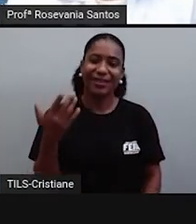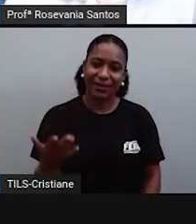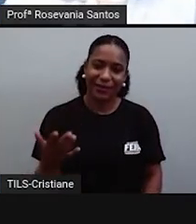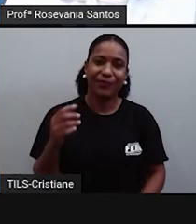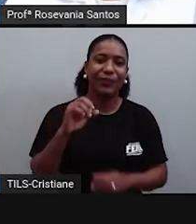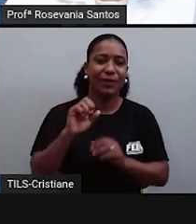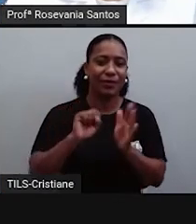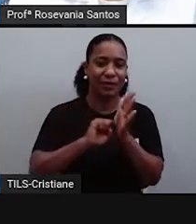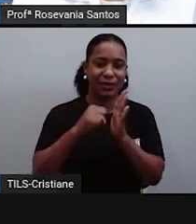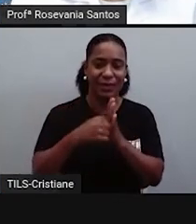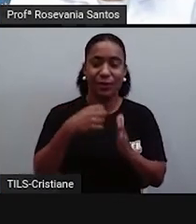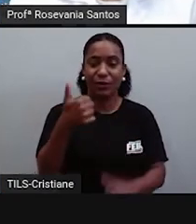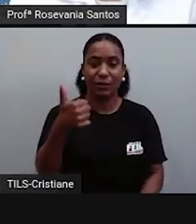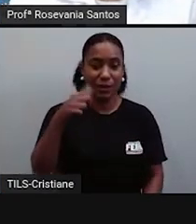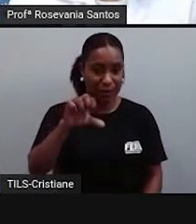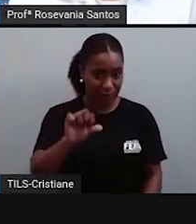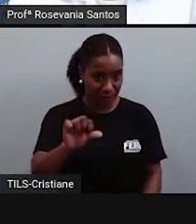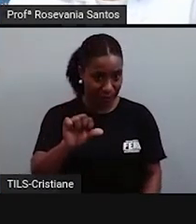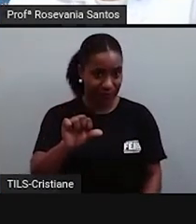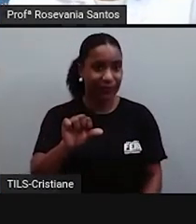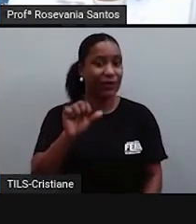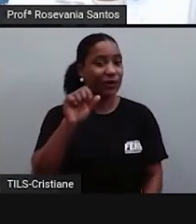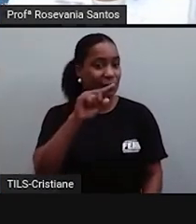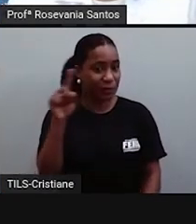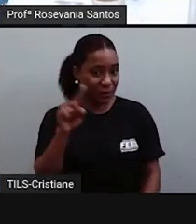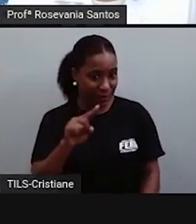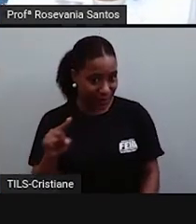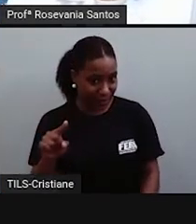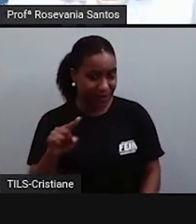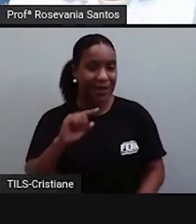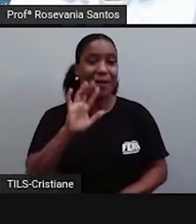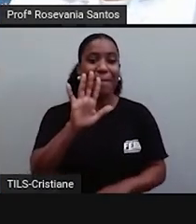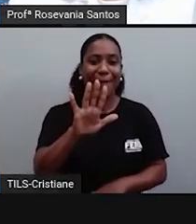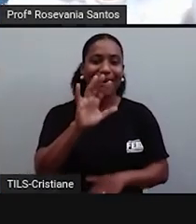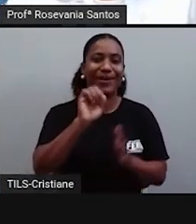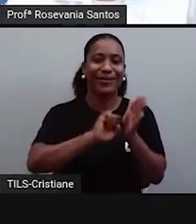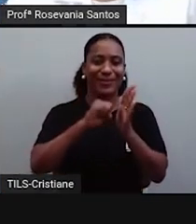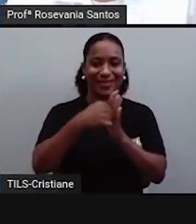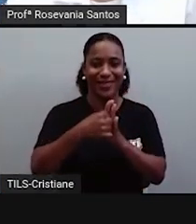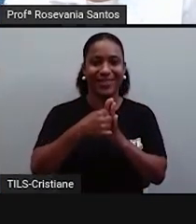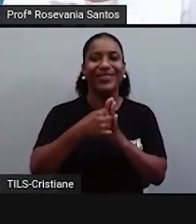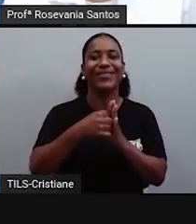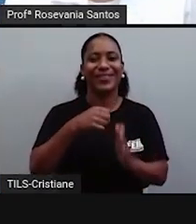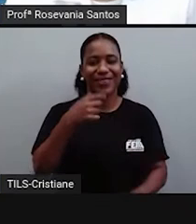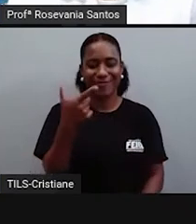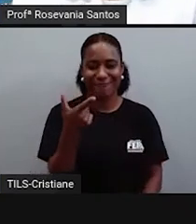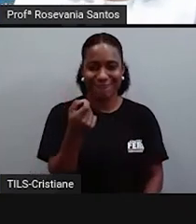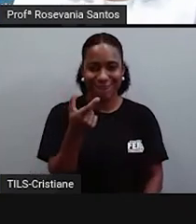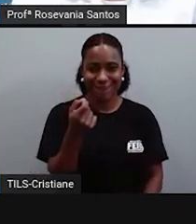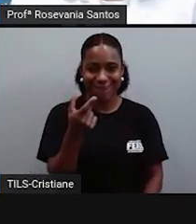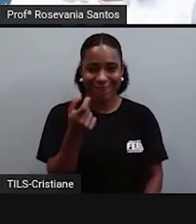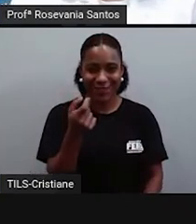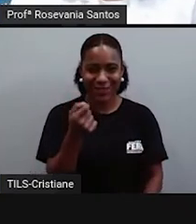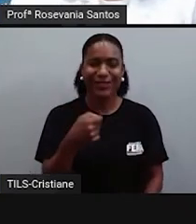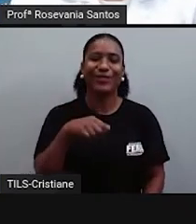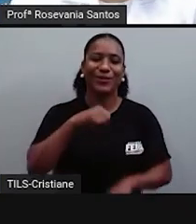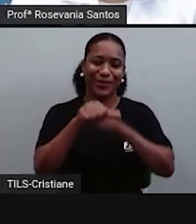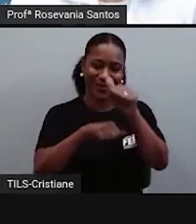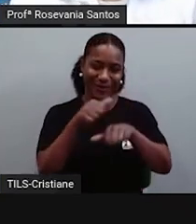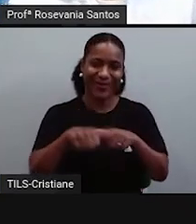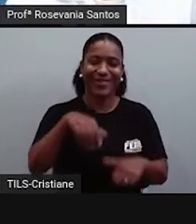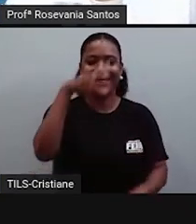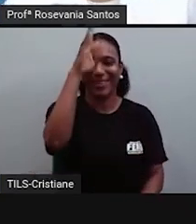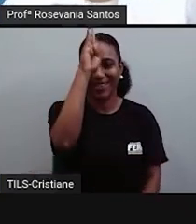daí já tinha se mundializado o nome. Mas, no século 20, mudamos de Brasil com Z para Brasil com